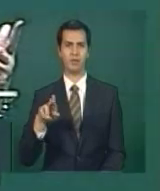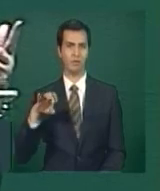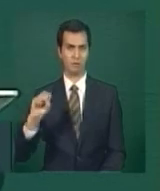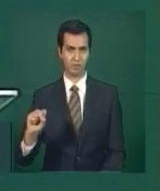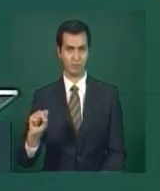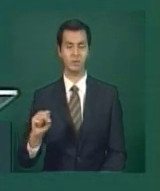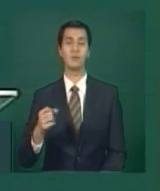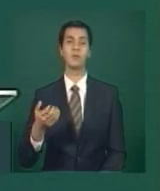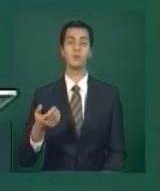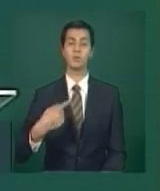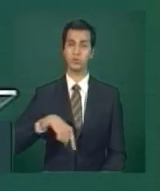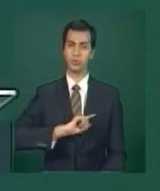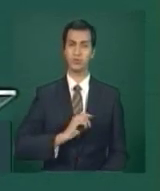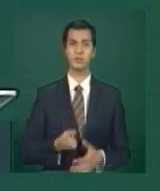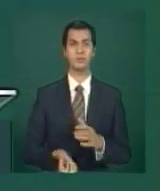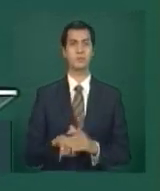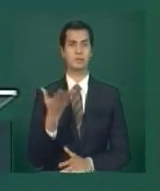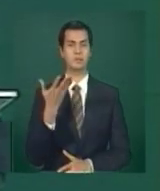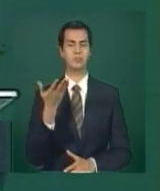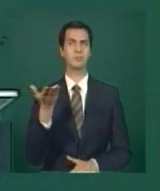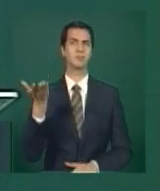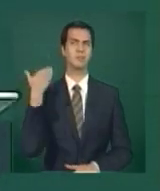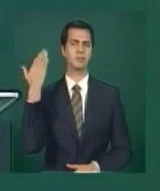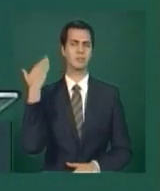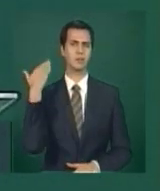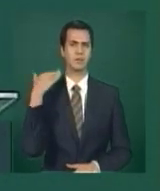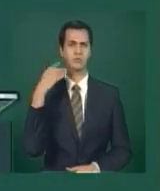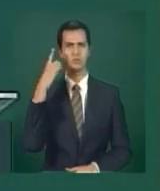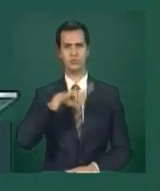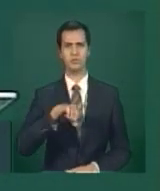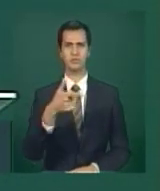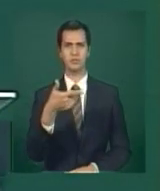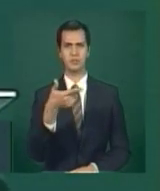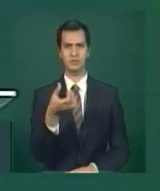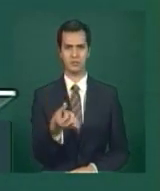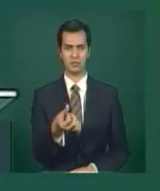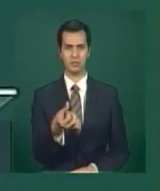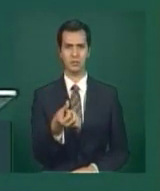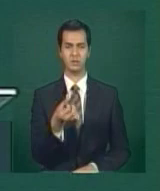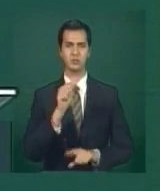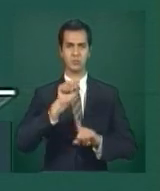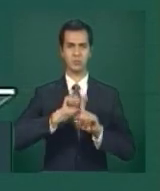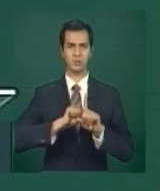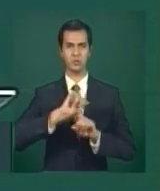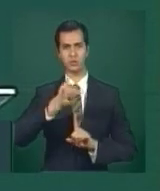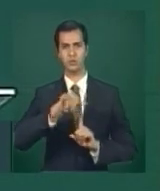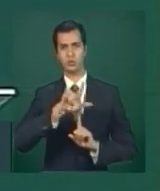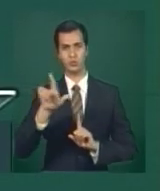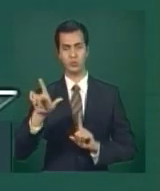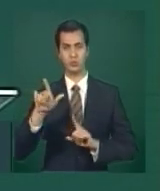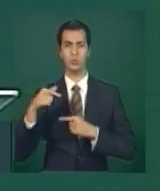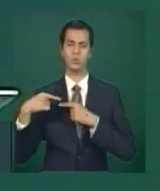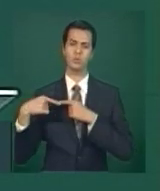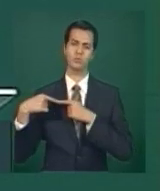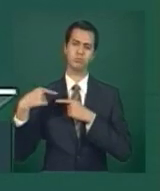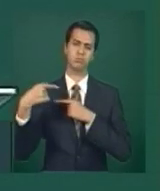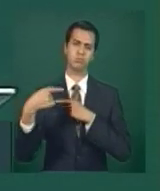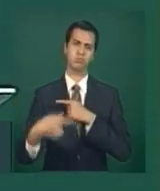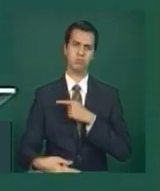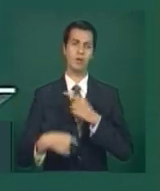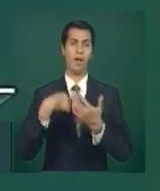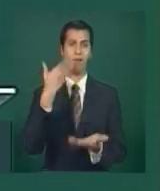programa no dia 26 de julho. 140 dias depois, o que nós fizemos